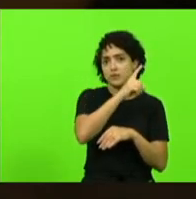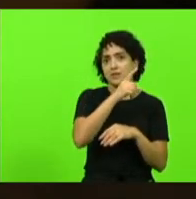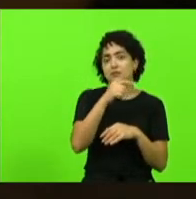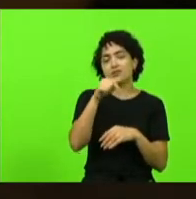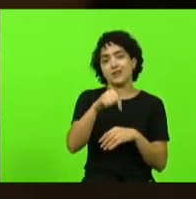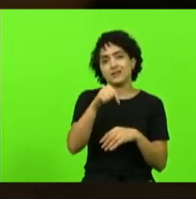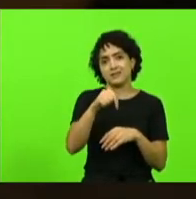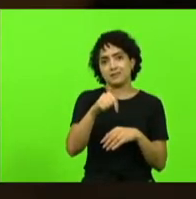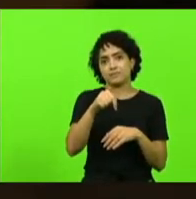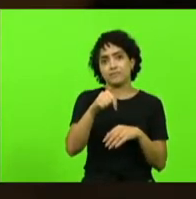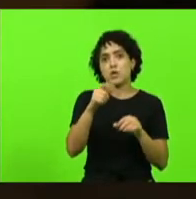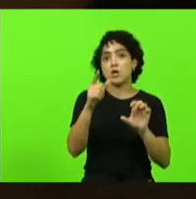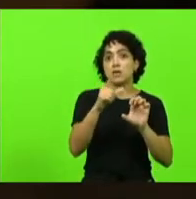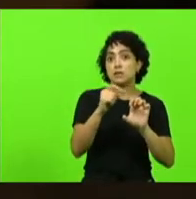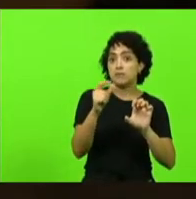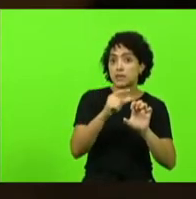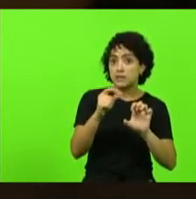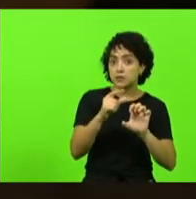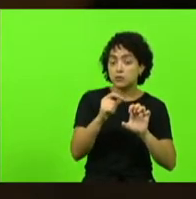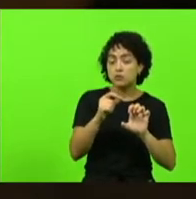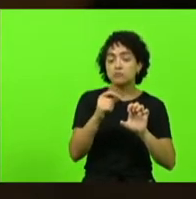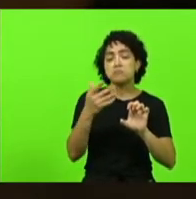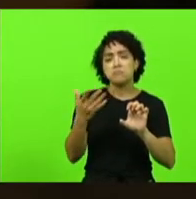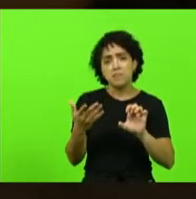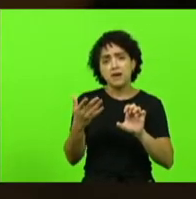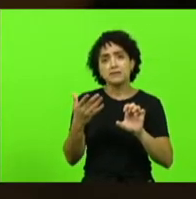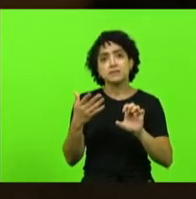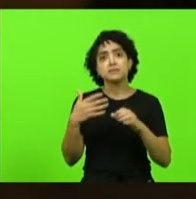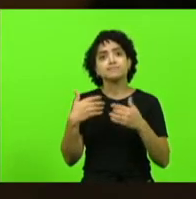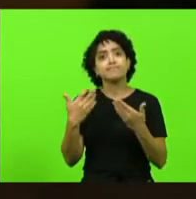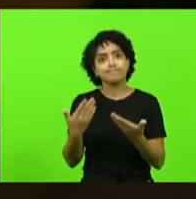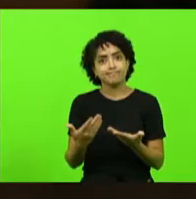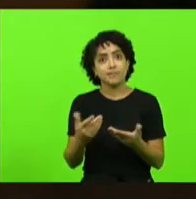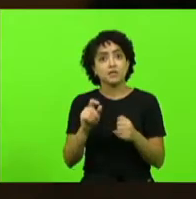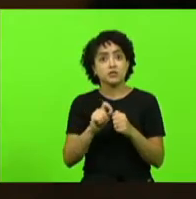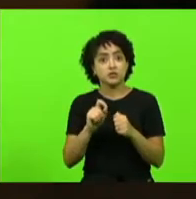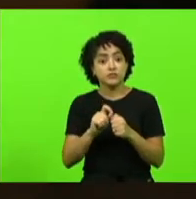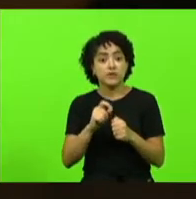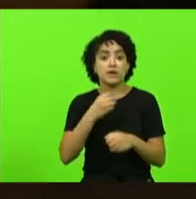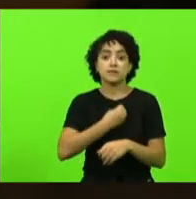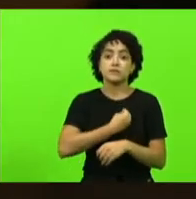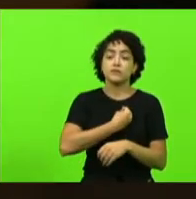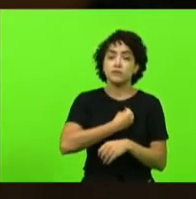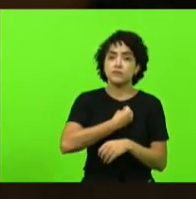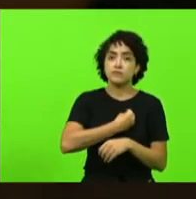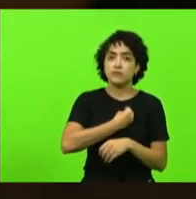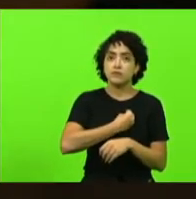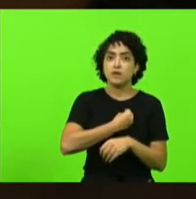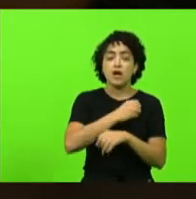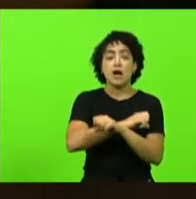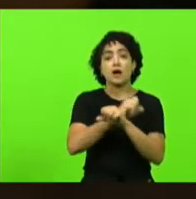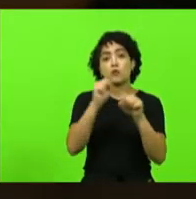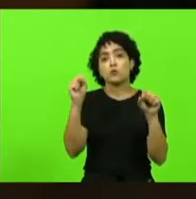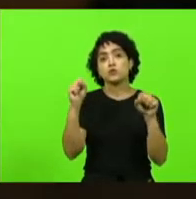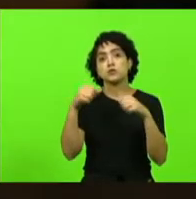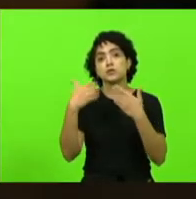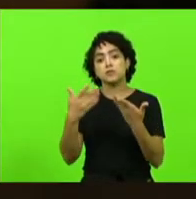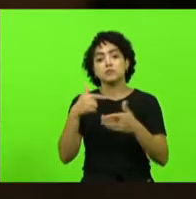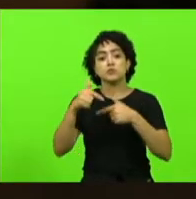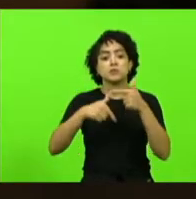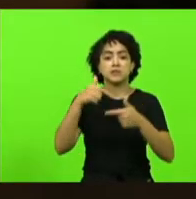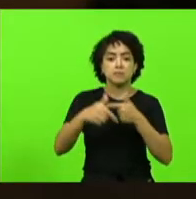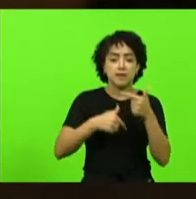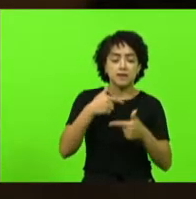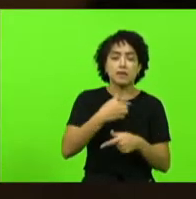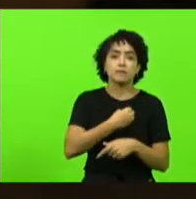mas nós empreendemos mas nós vivemos nós acordamos outro dia para trabalhar para viver